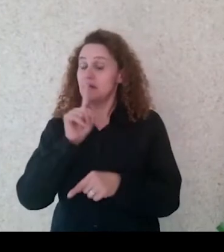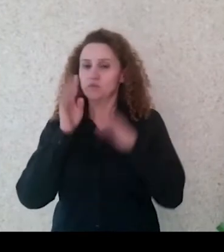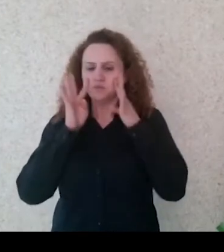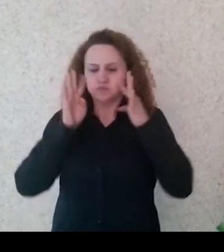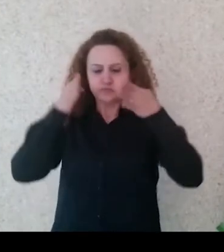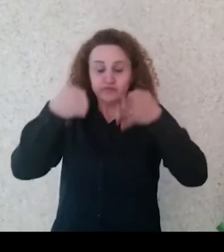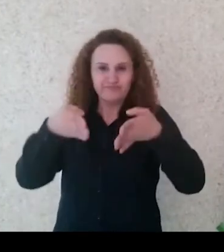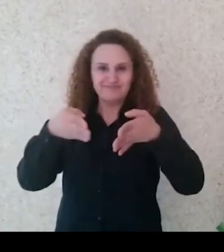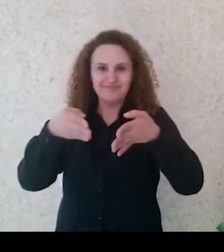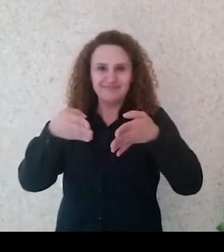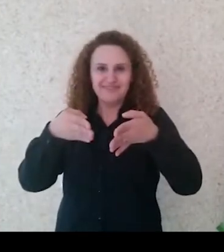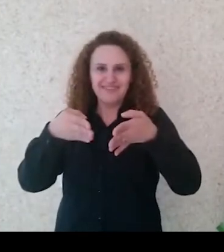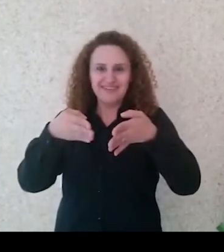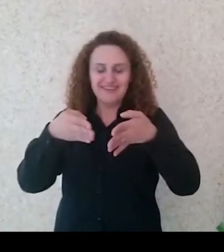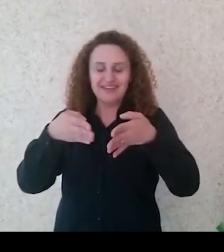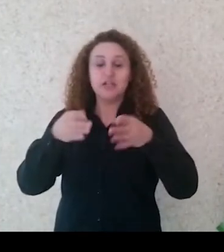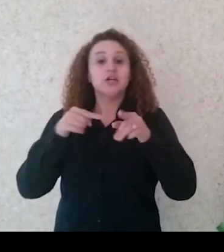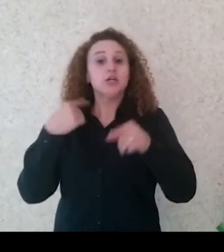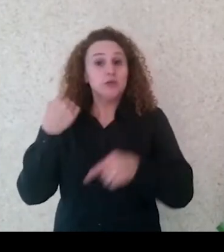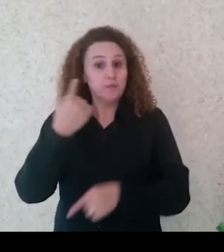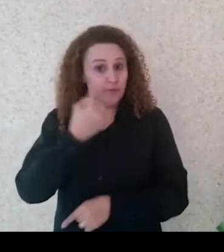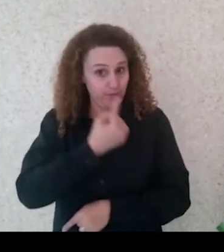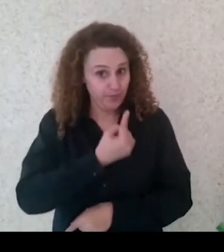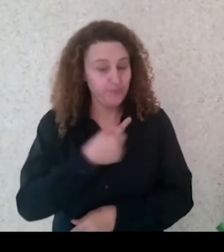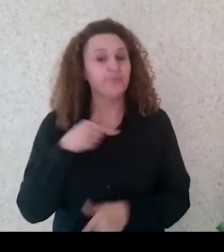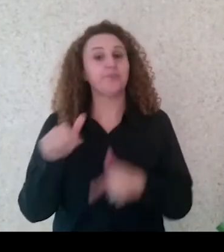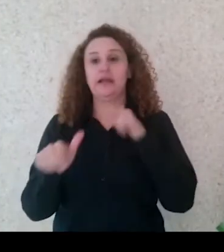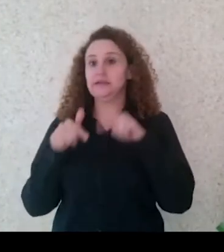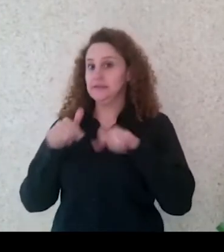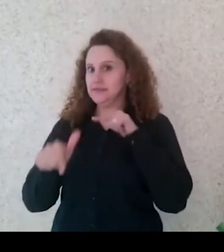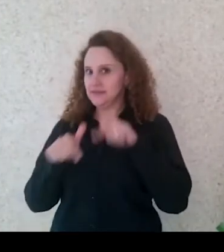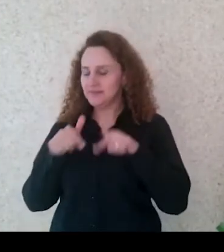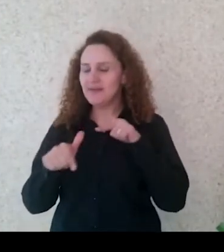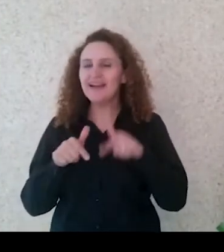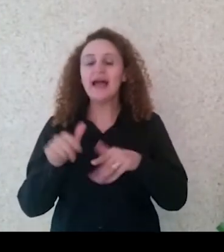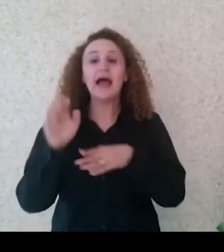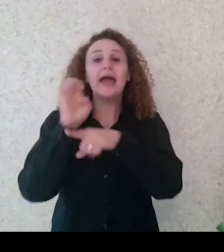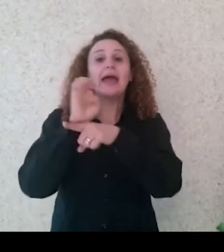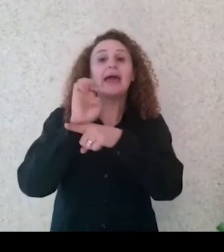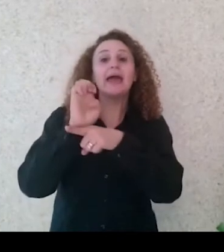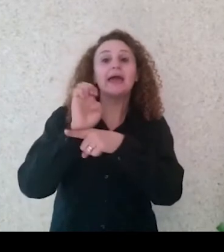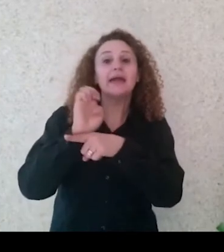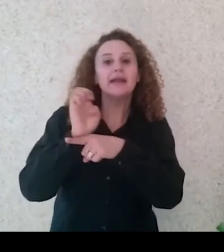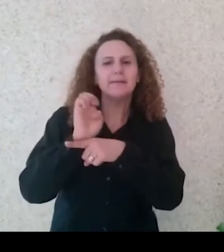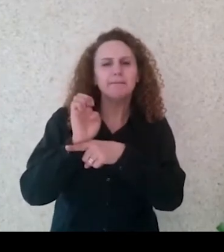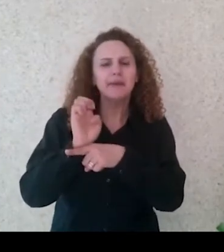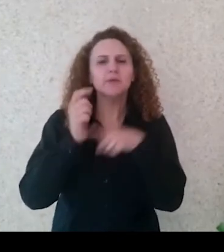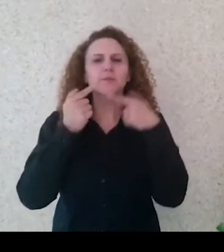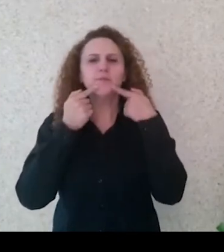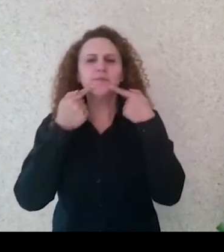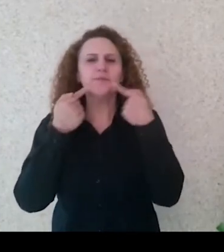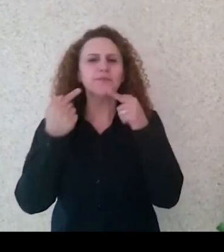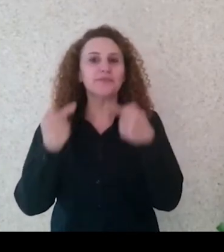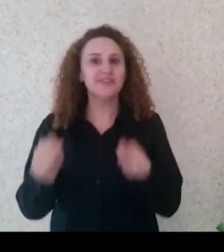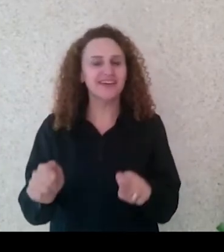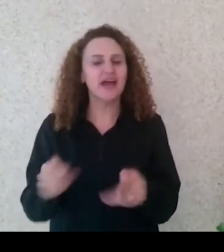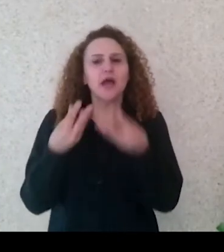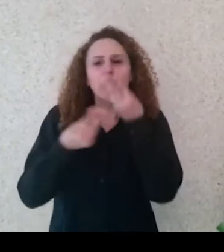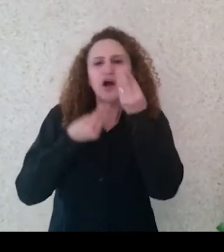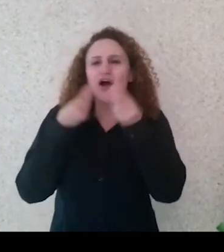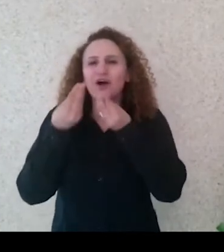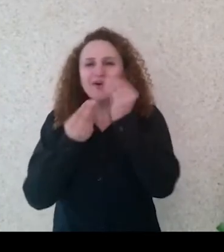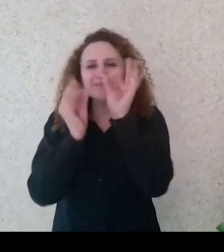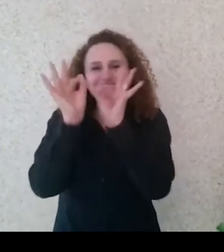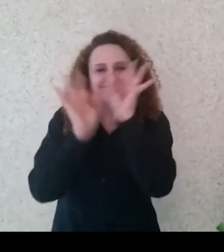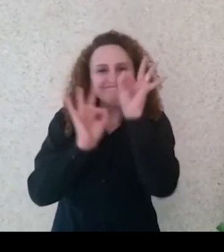disciplina de Língua Portuguesa 1. Nós trabalharemos, sim, com os elementos gramaticais, mas como eles